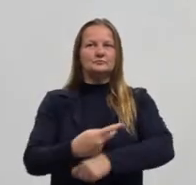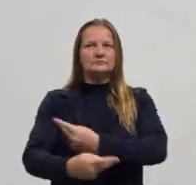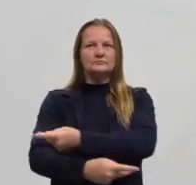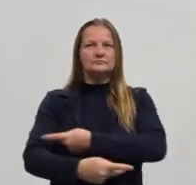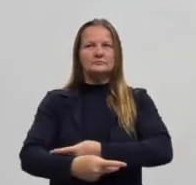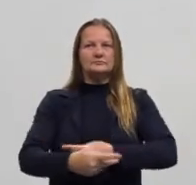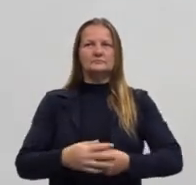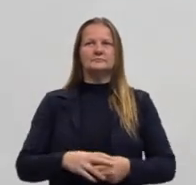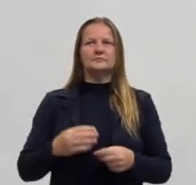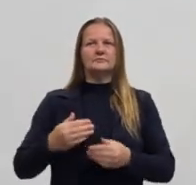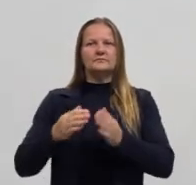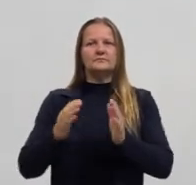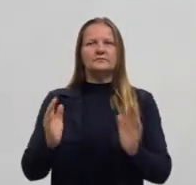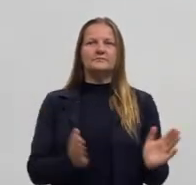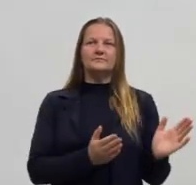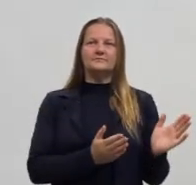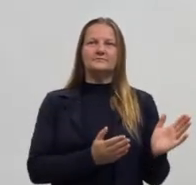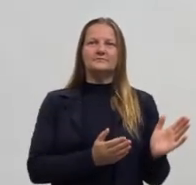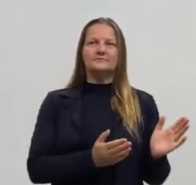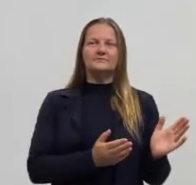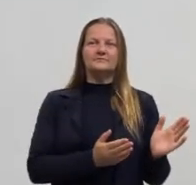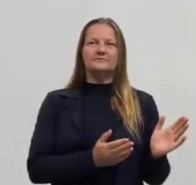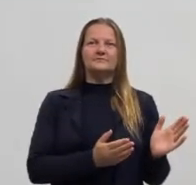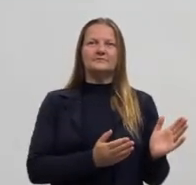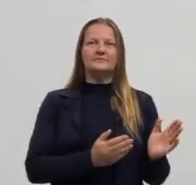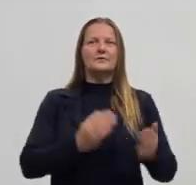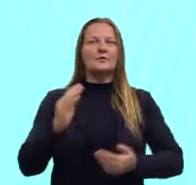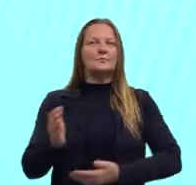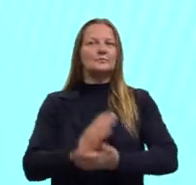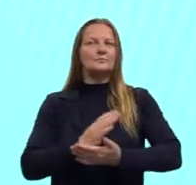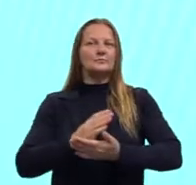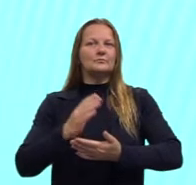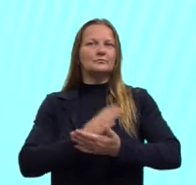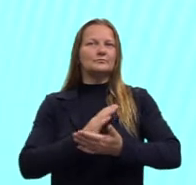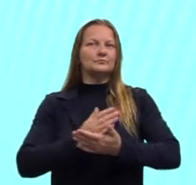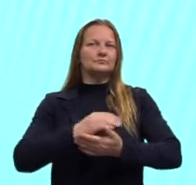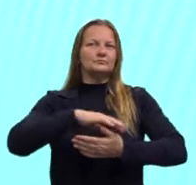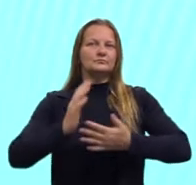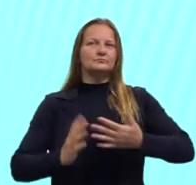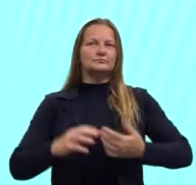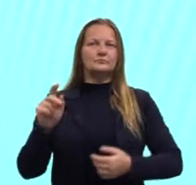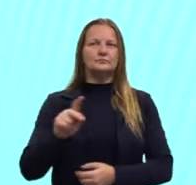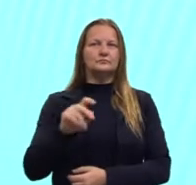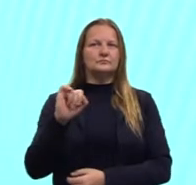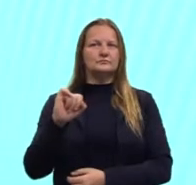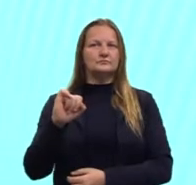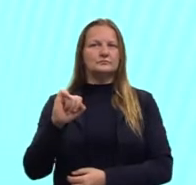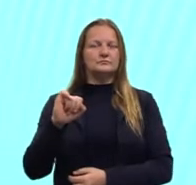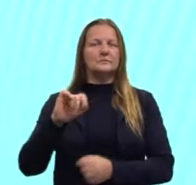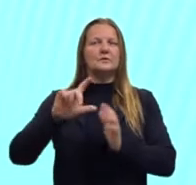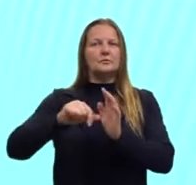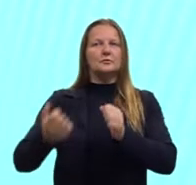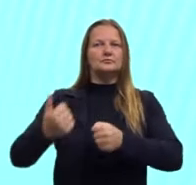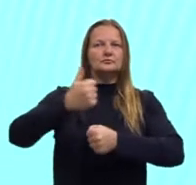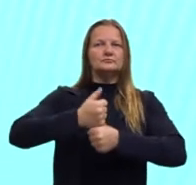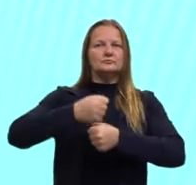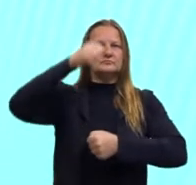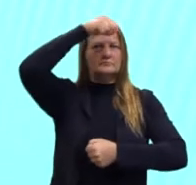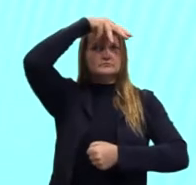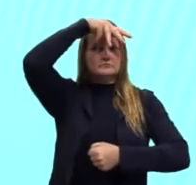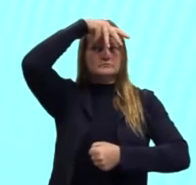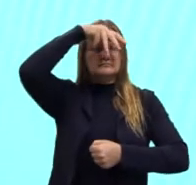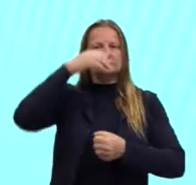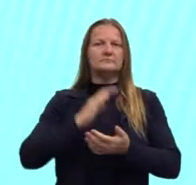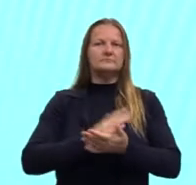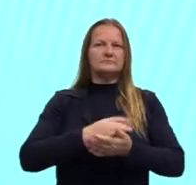e aqui, no cantinho da tela, a gente tem a professora intérprete Lucy Meia e depois a gente vai ter a professora intérprete